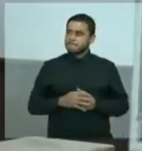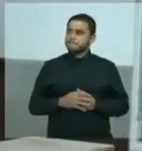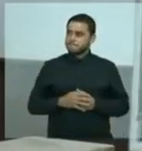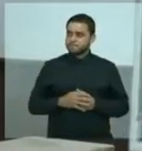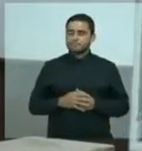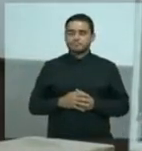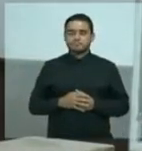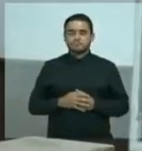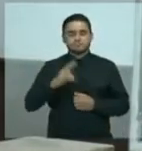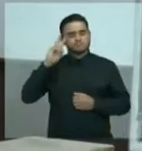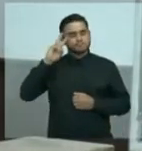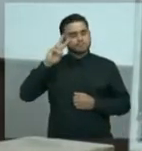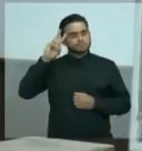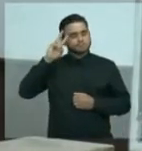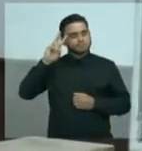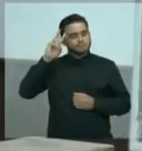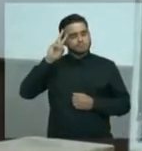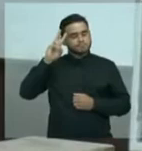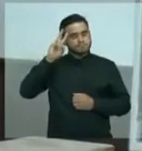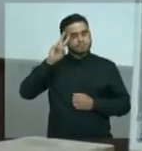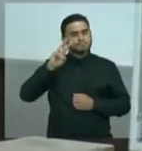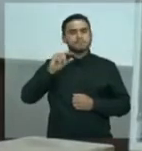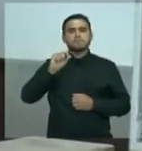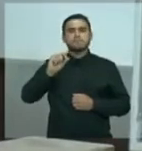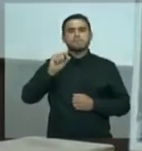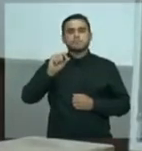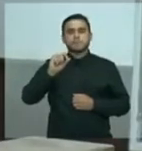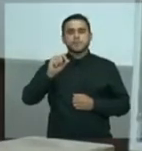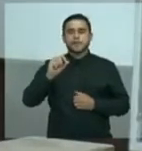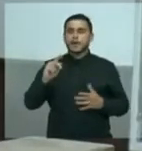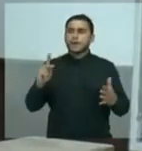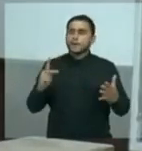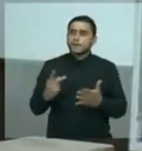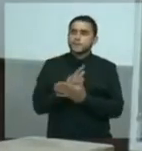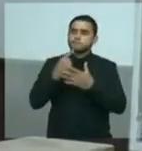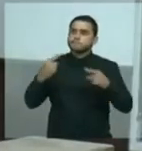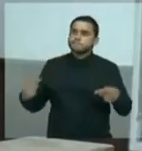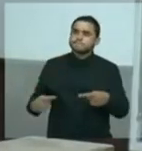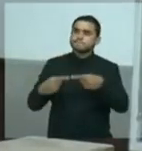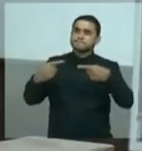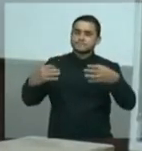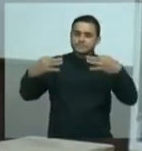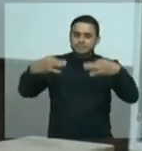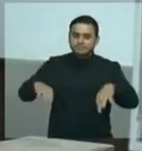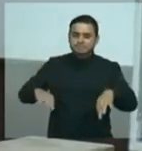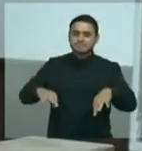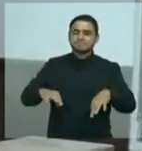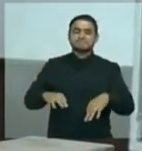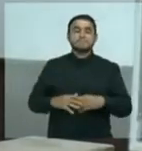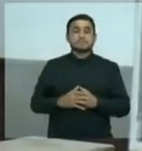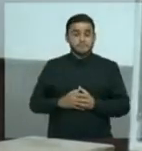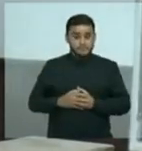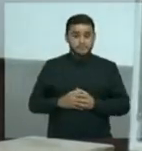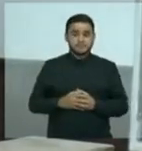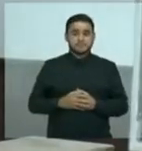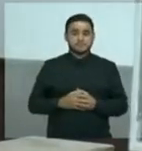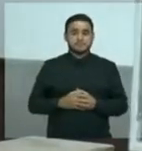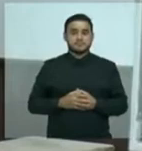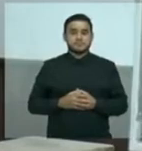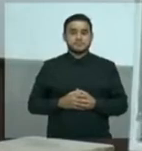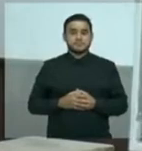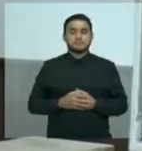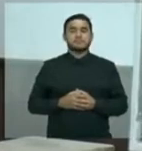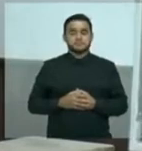curiosa no sentido de coincidências. 12 de agosto, nós